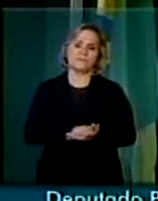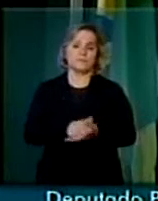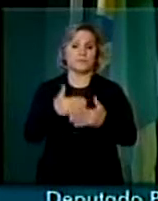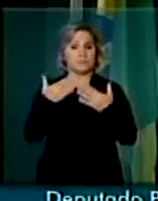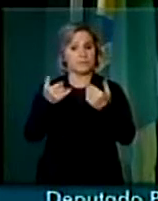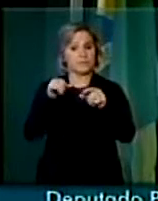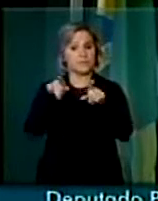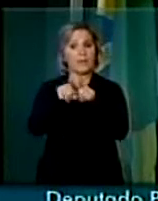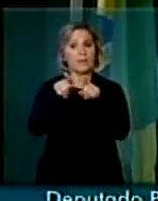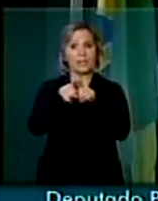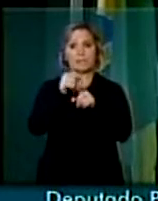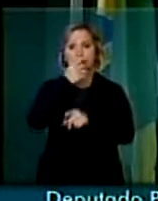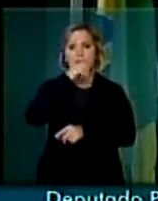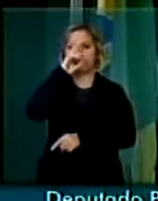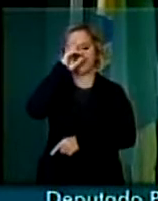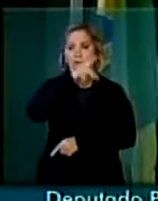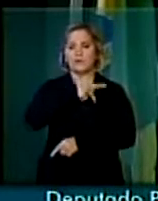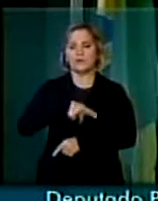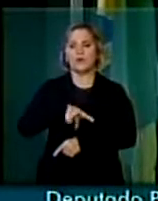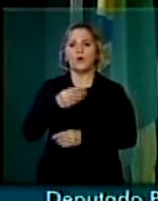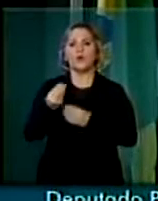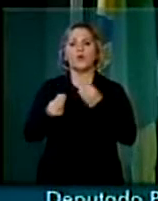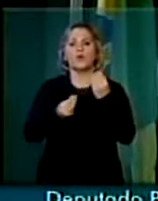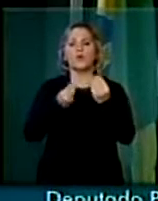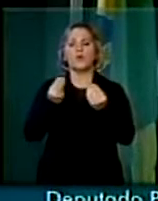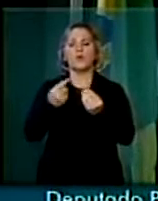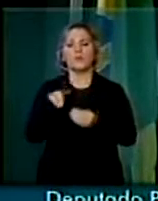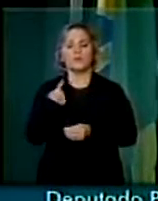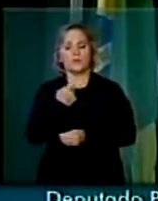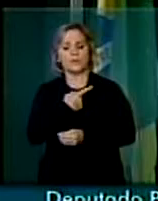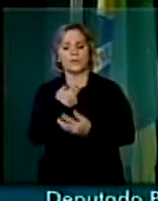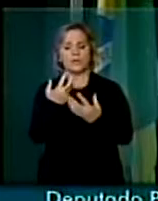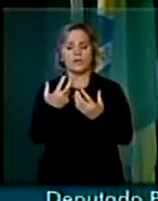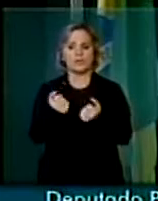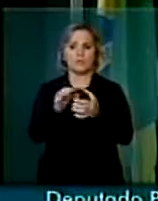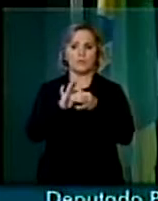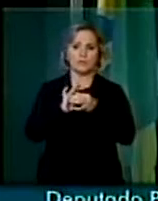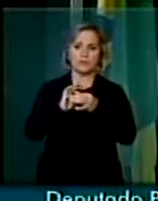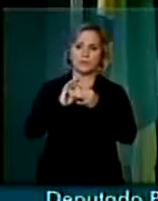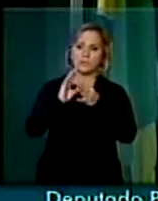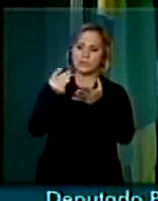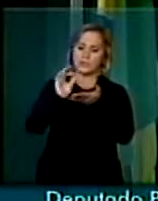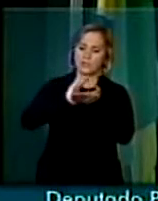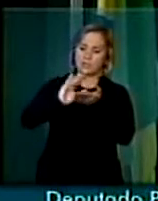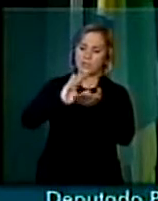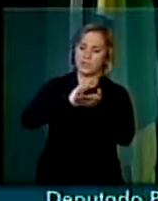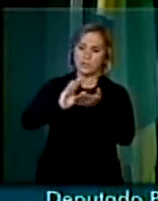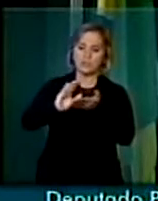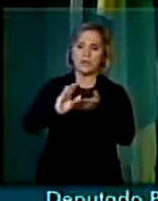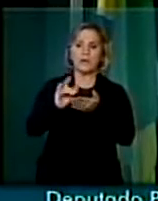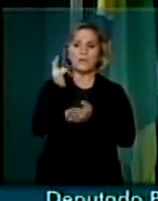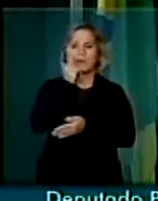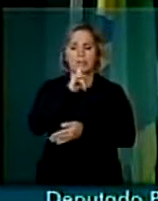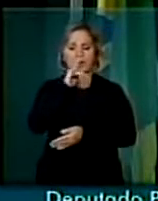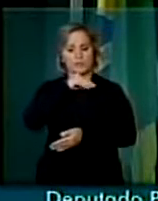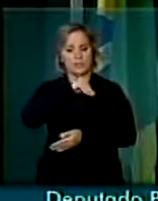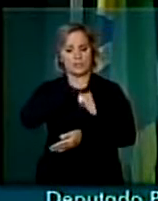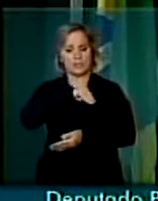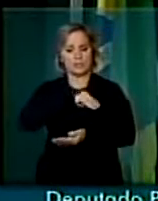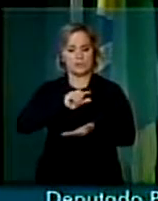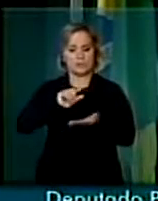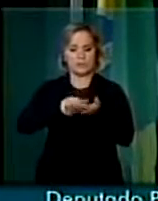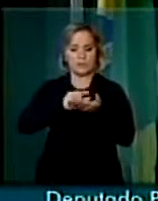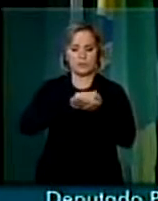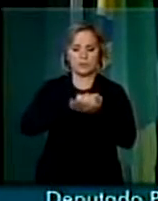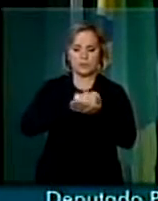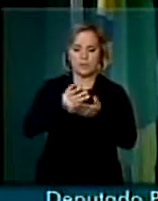inclusive, como que nós vamos viabilizar a receita para que esse piso possa ser implementado. E